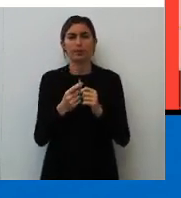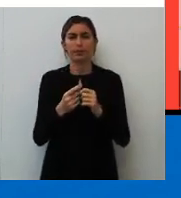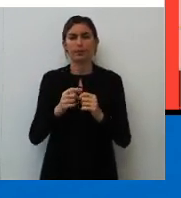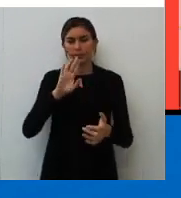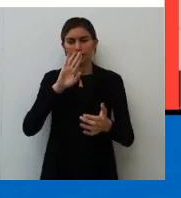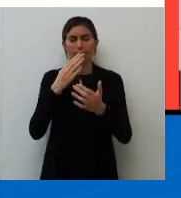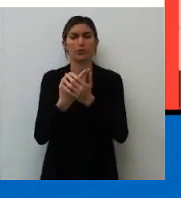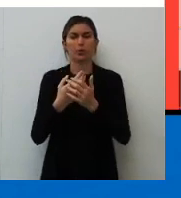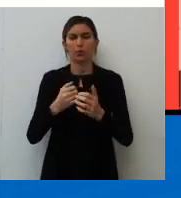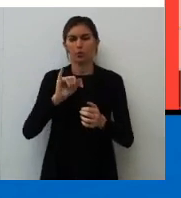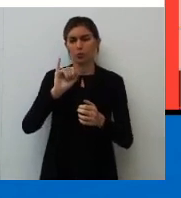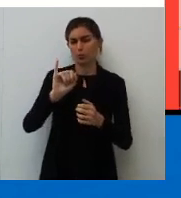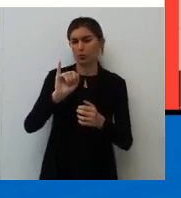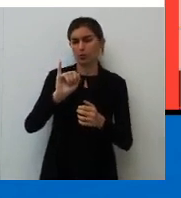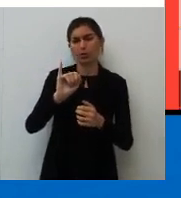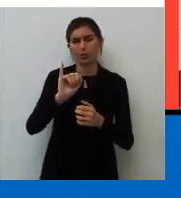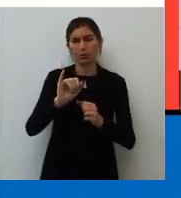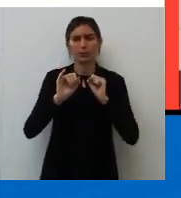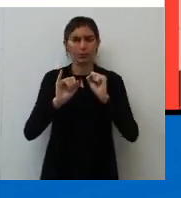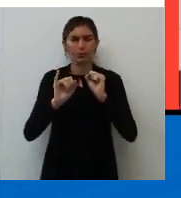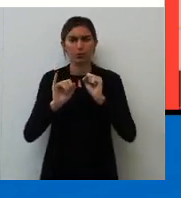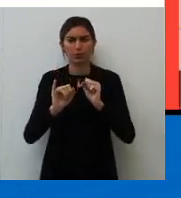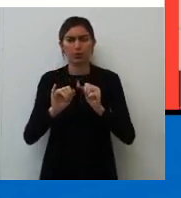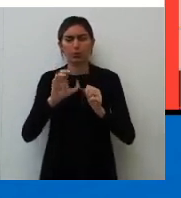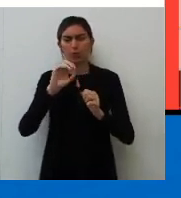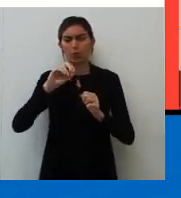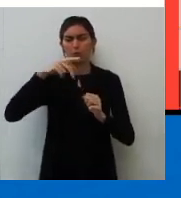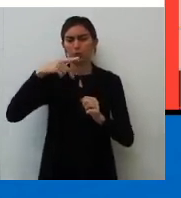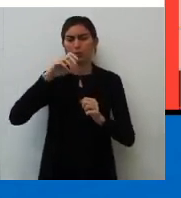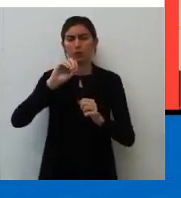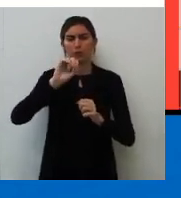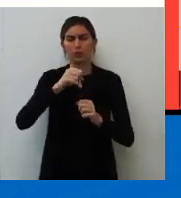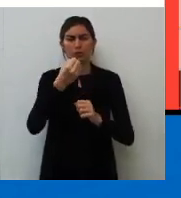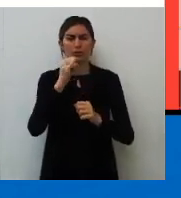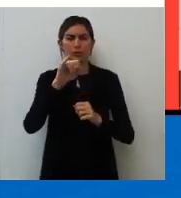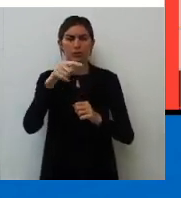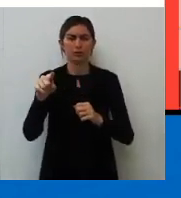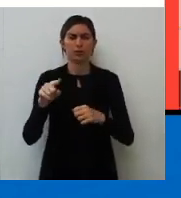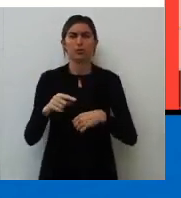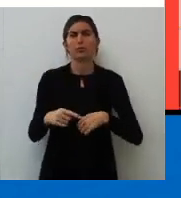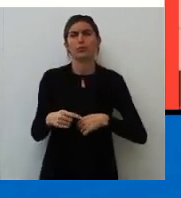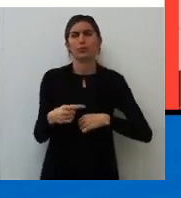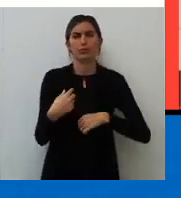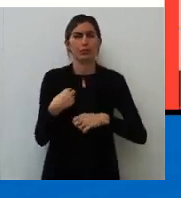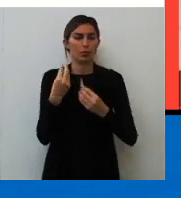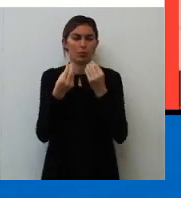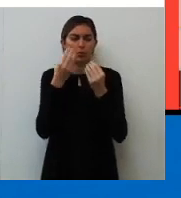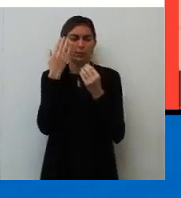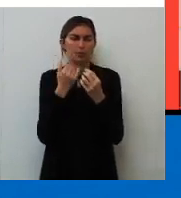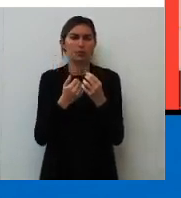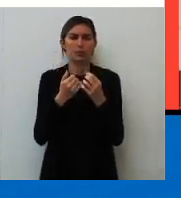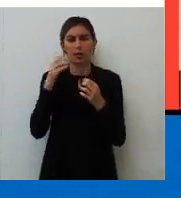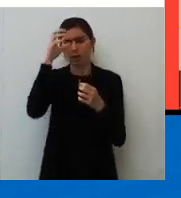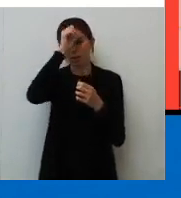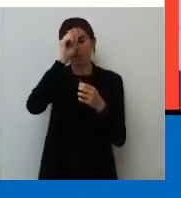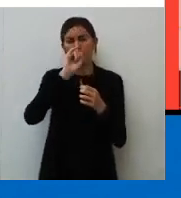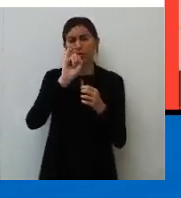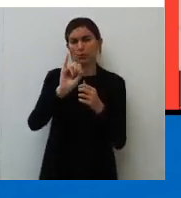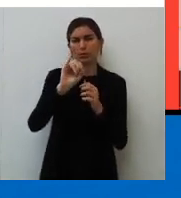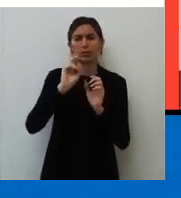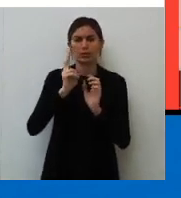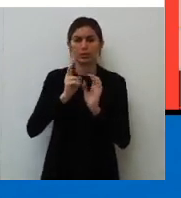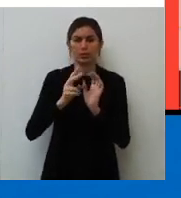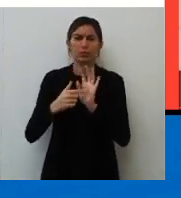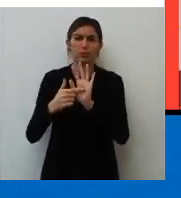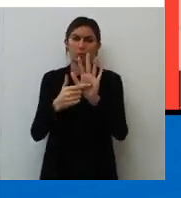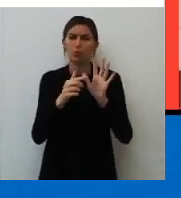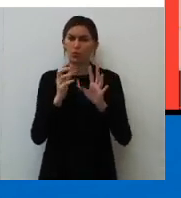Acreditem. O I, ele pode indicar oposição. E como é que eu vou saber disso, Luiz? Eu aprendi que o I sempre indica